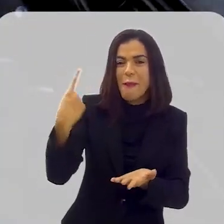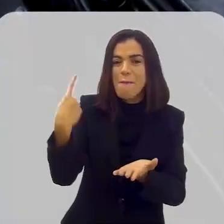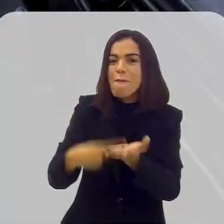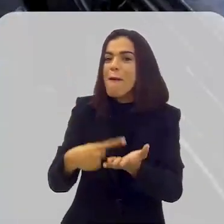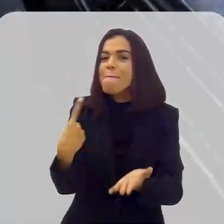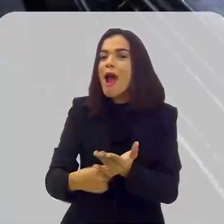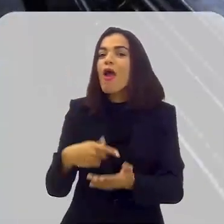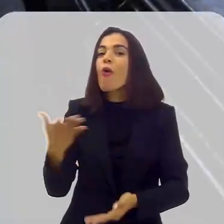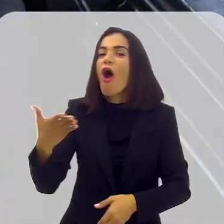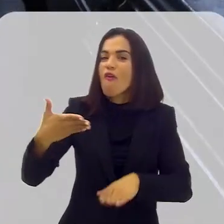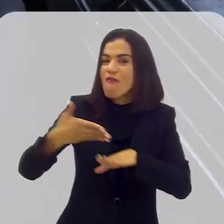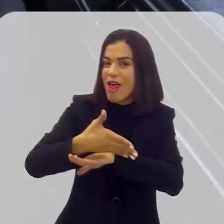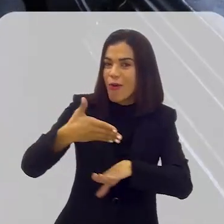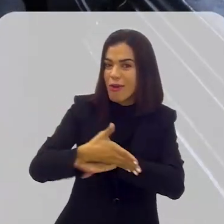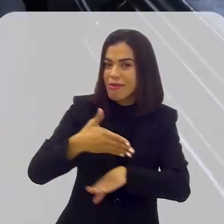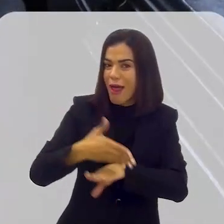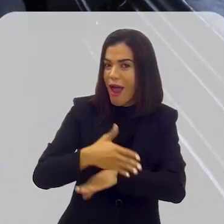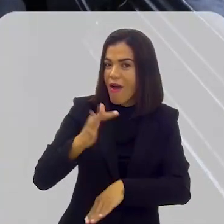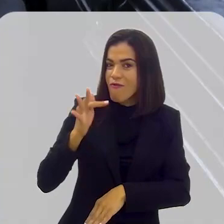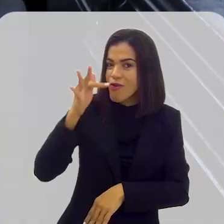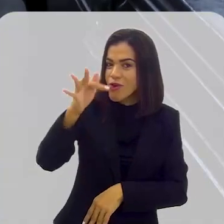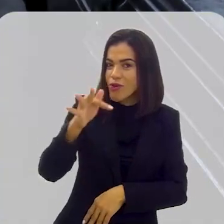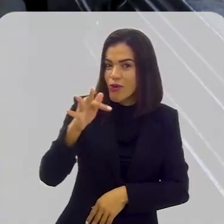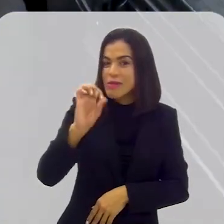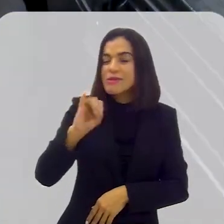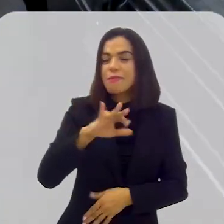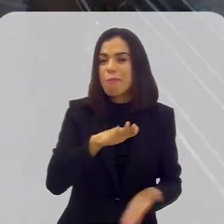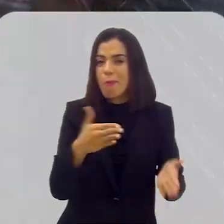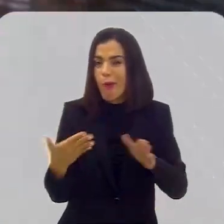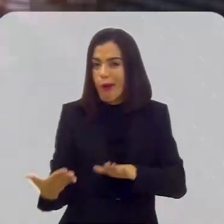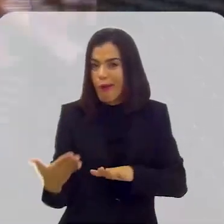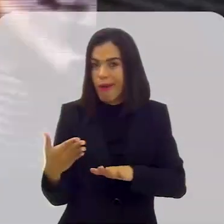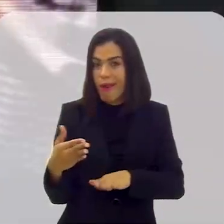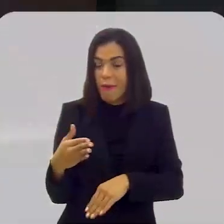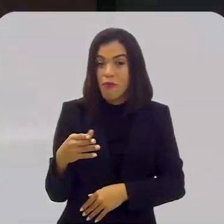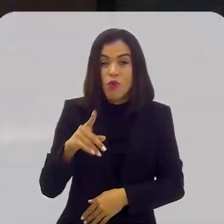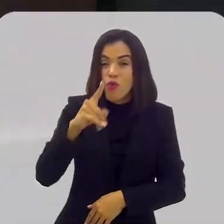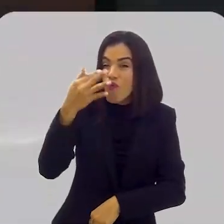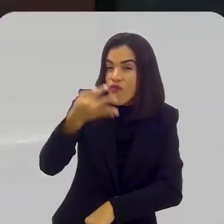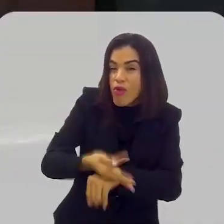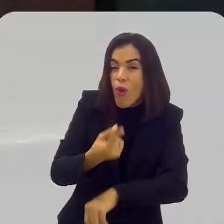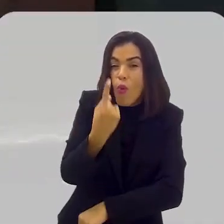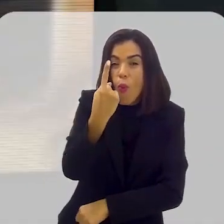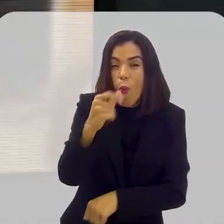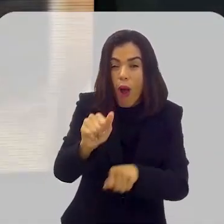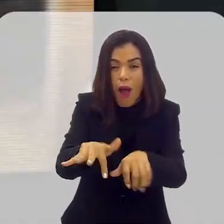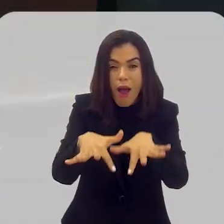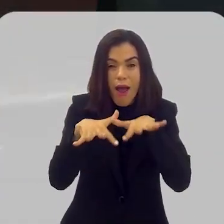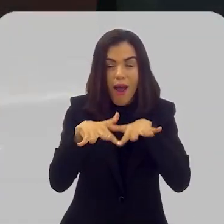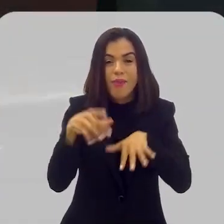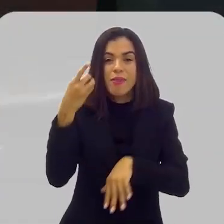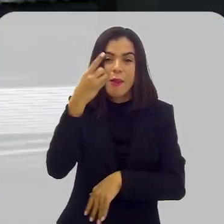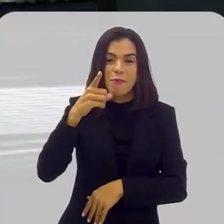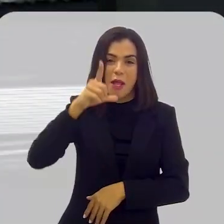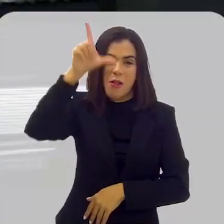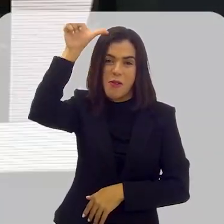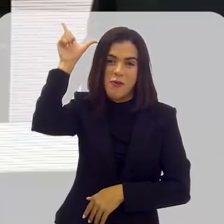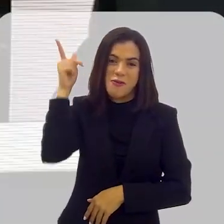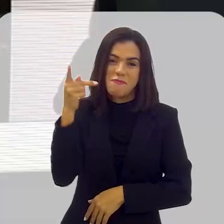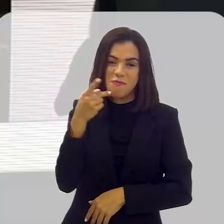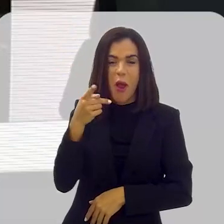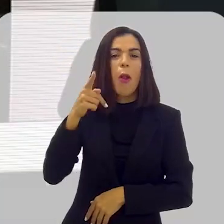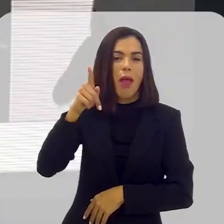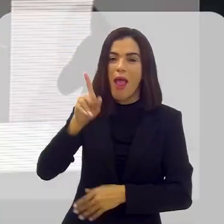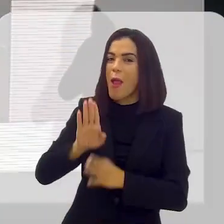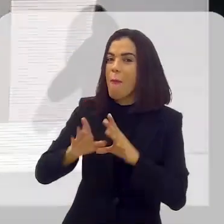deputado vai voltar a frequentar o Tiradentes em espírito. Sem nunca ter faltado a uma sessão, o deputado Luiz Paulo